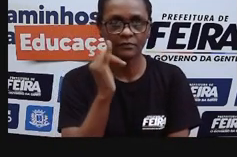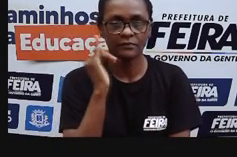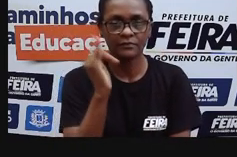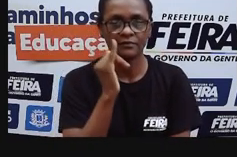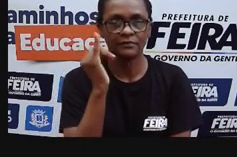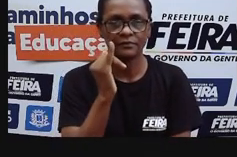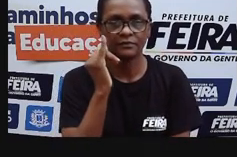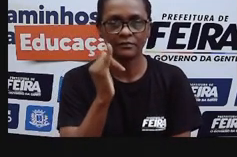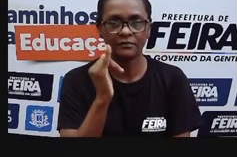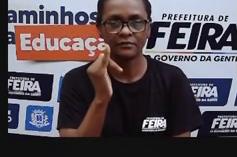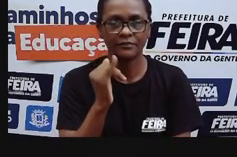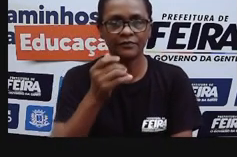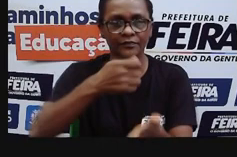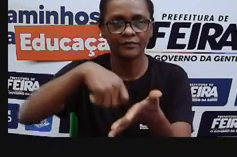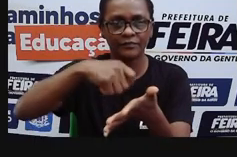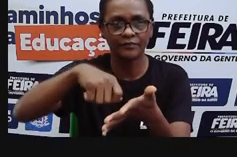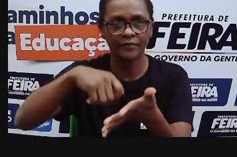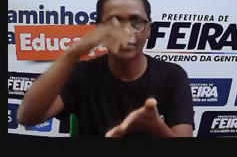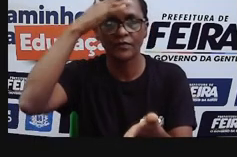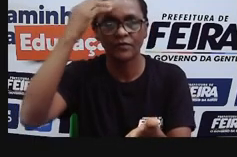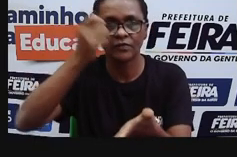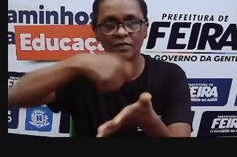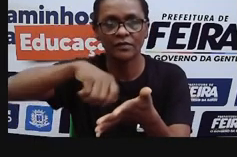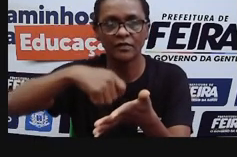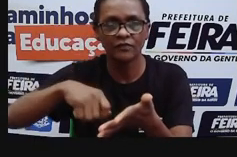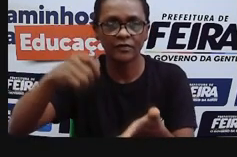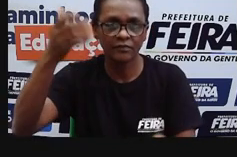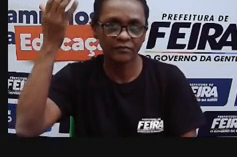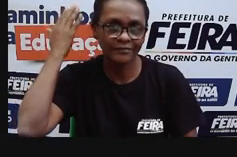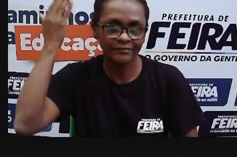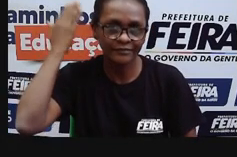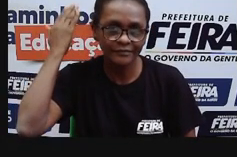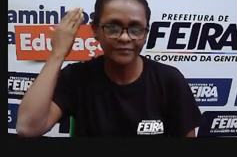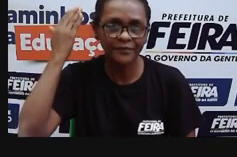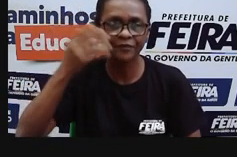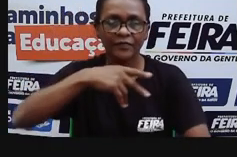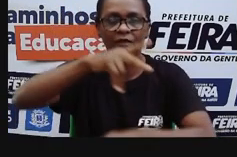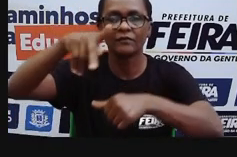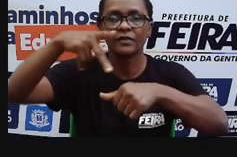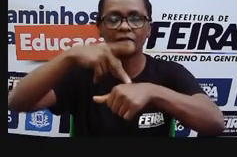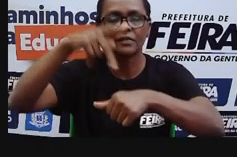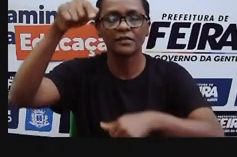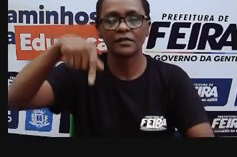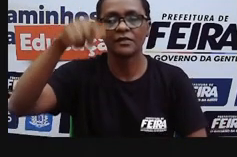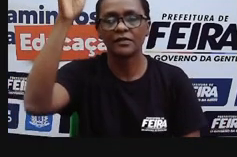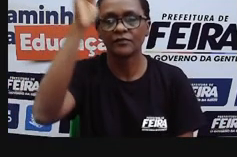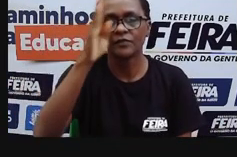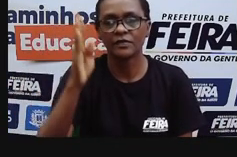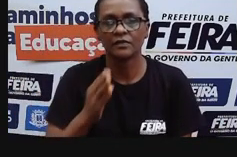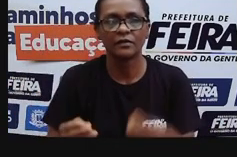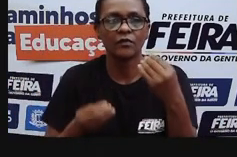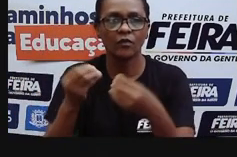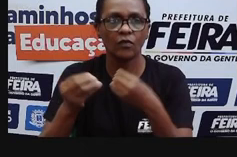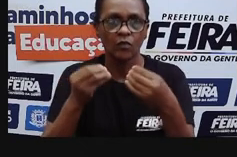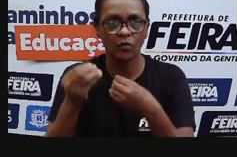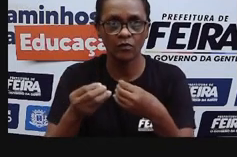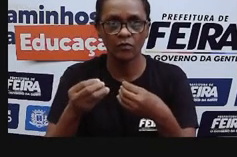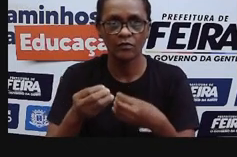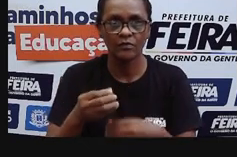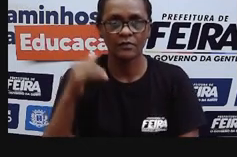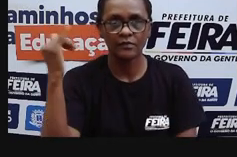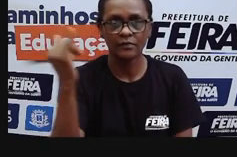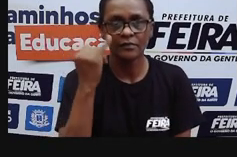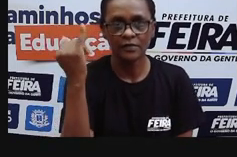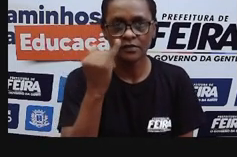ela foi escrita também na época da ditadura militar, no nosso país, em que o calar-se, em o silêncio